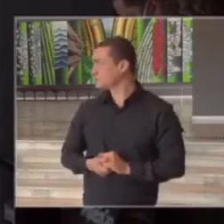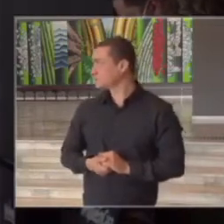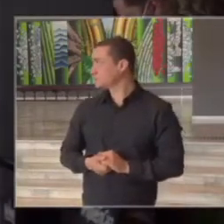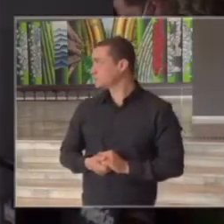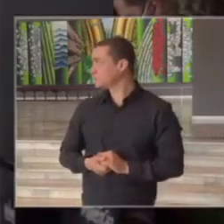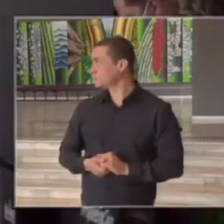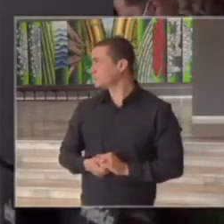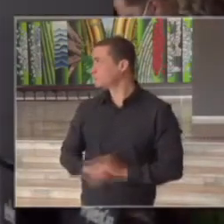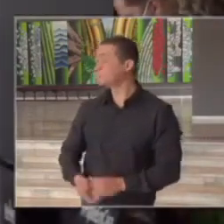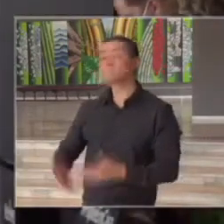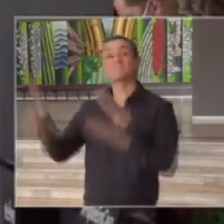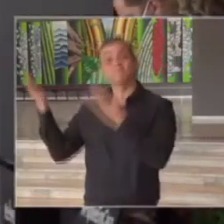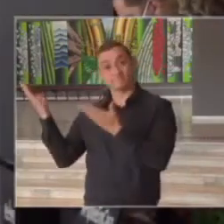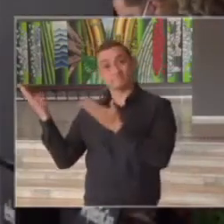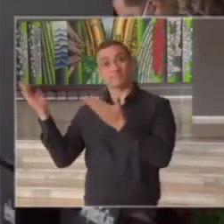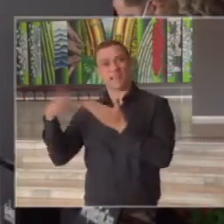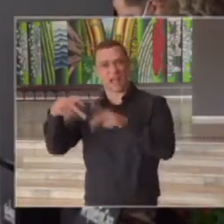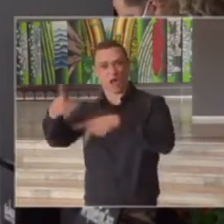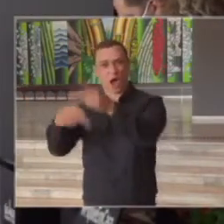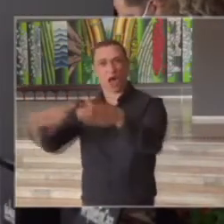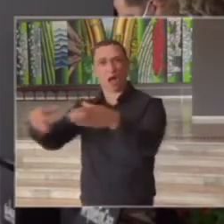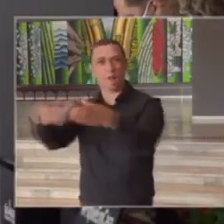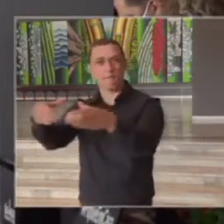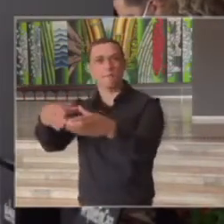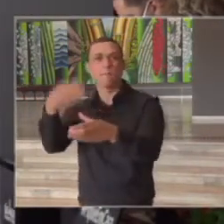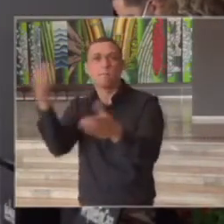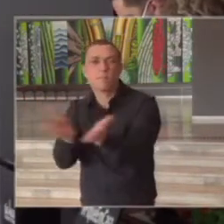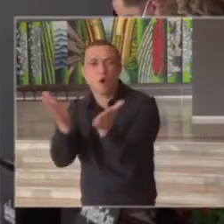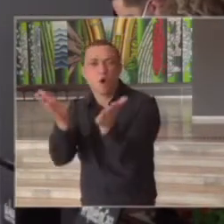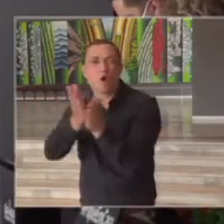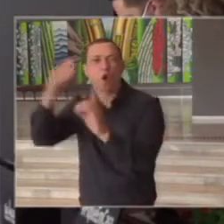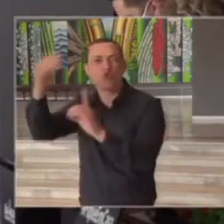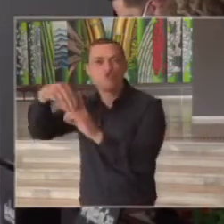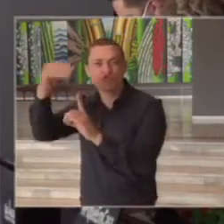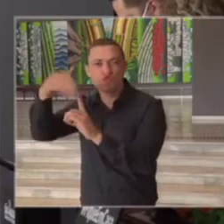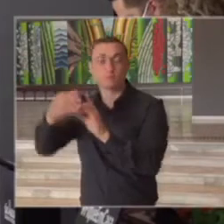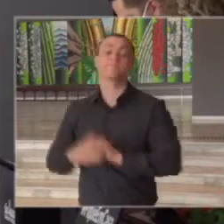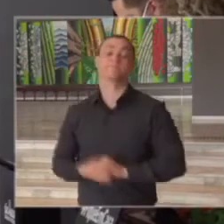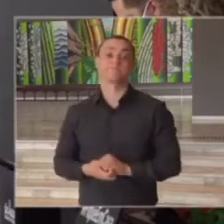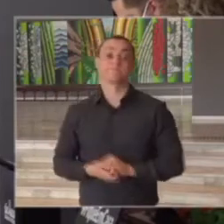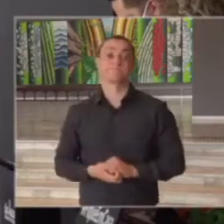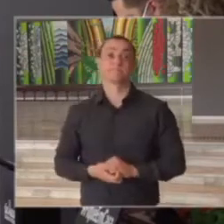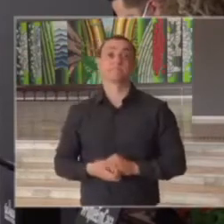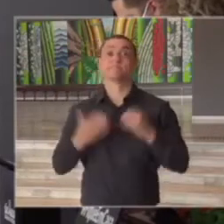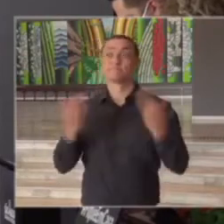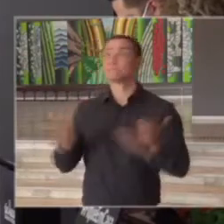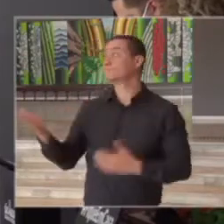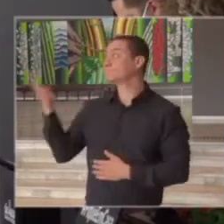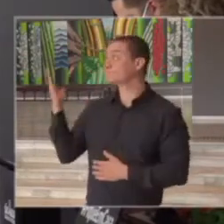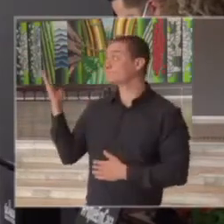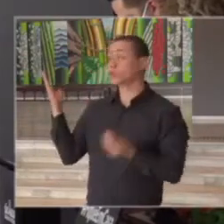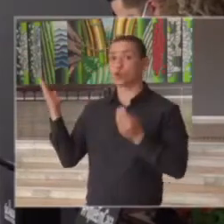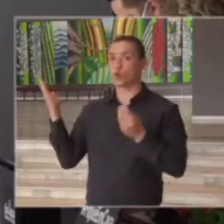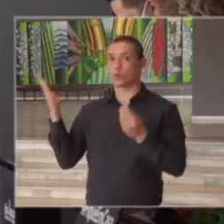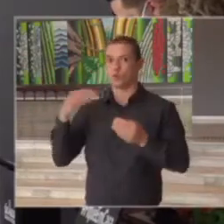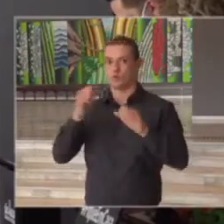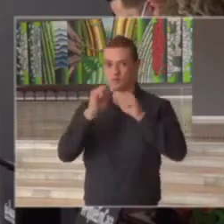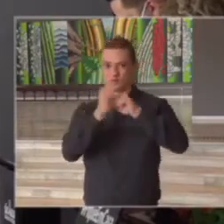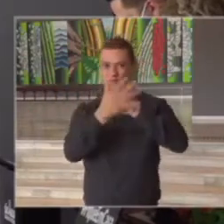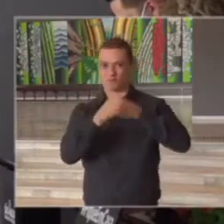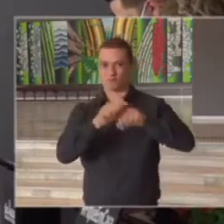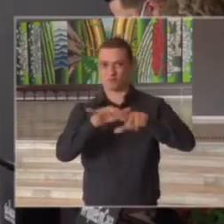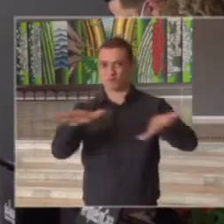e aí vem a questão das populações vulneráveis então ali nós temos a evolução do covid-19